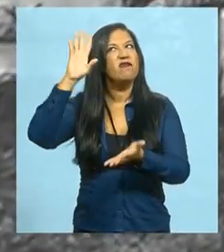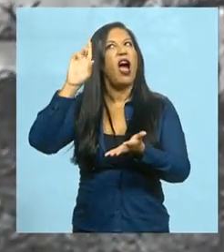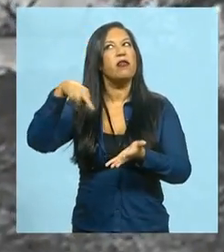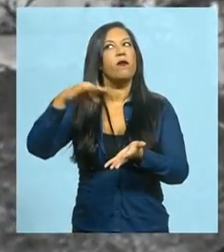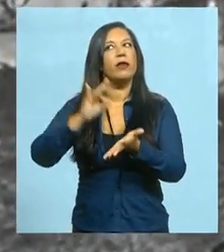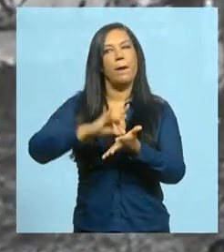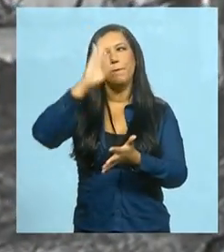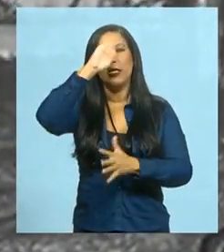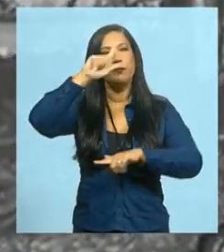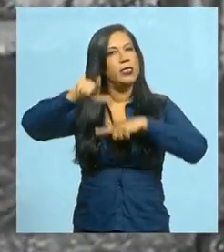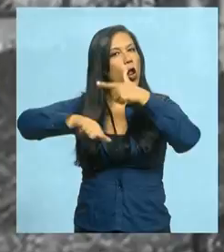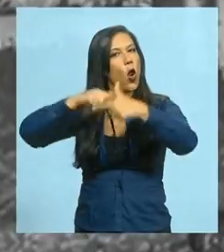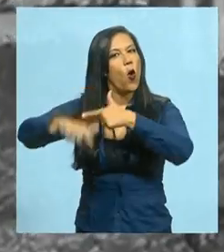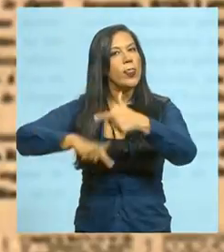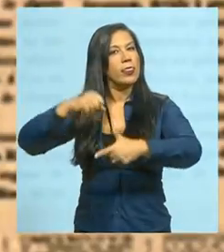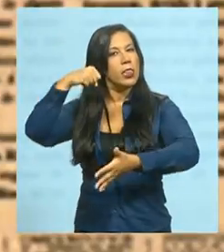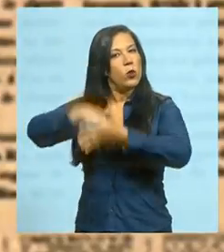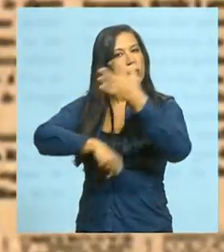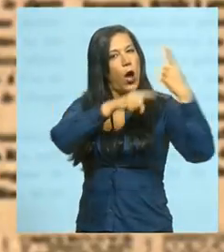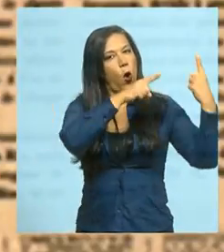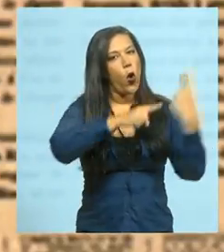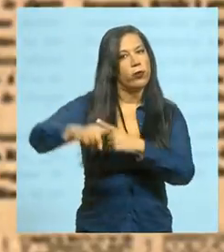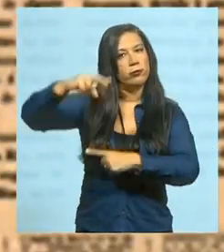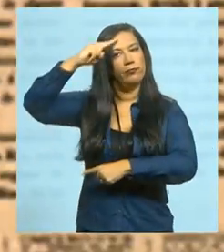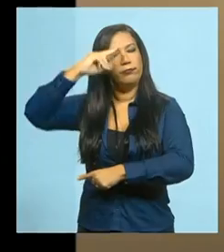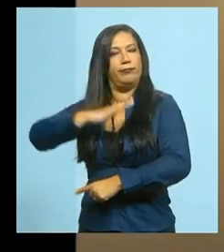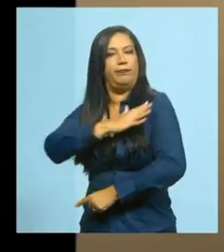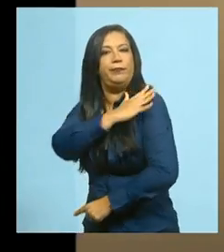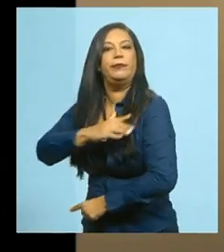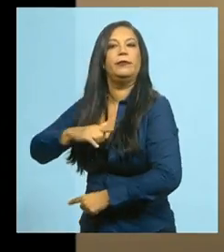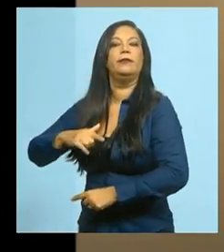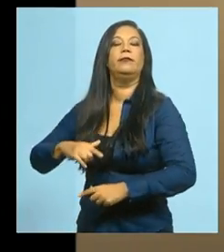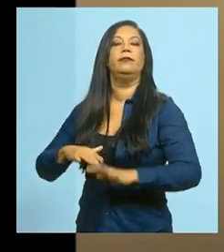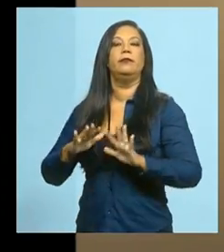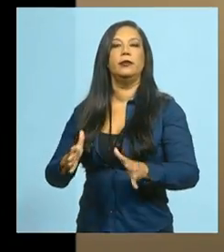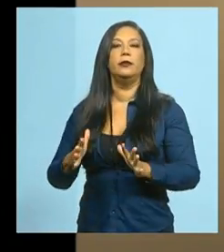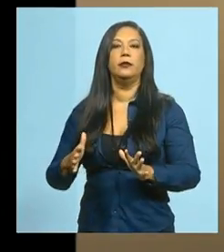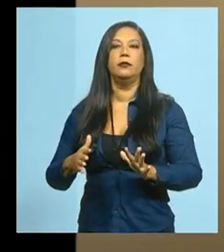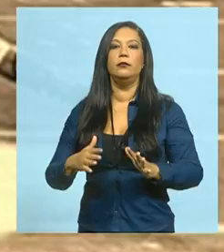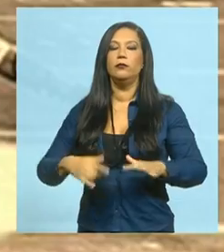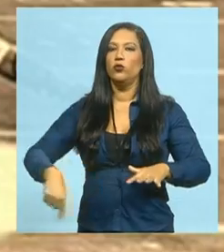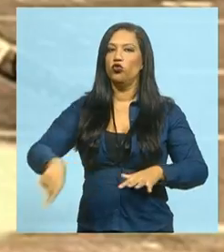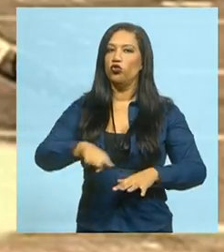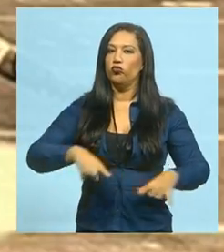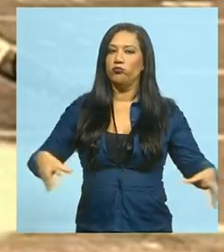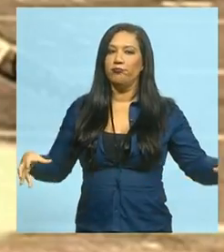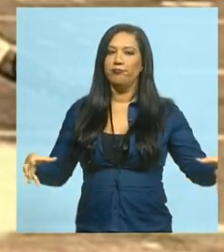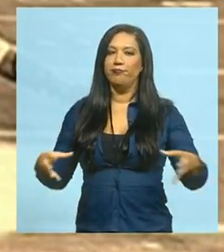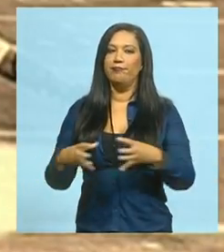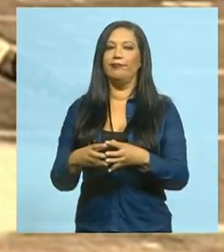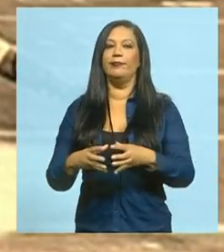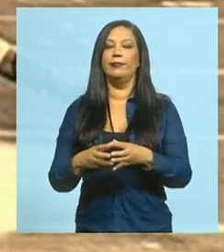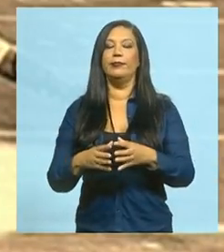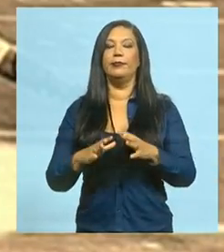intolerável. E aí veio o ato institucional número 5 para conter aquela agitação toda. lá.